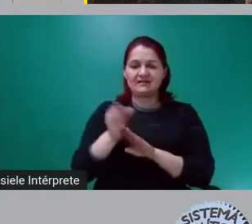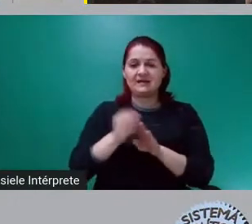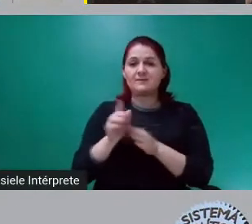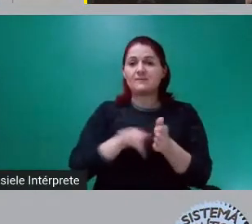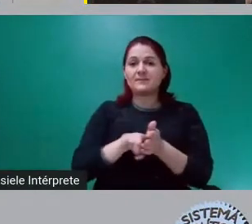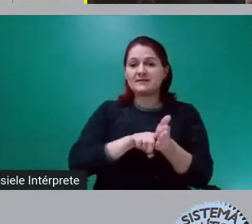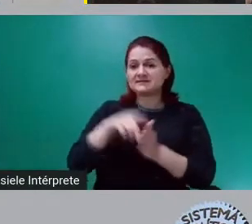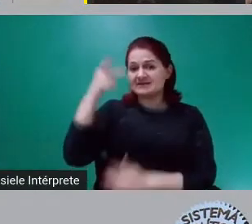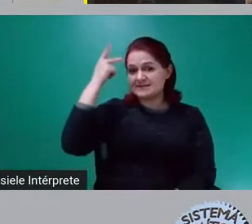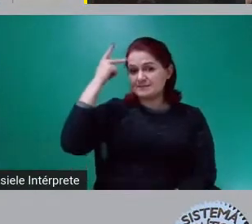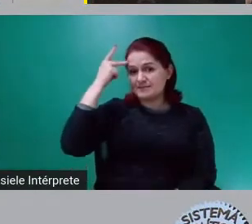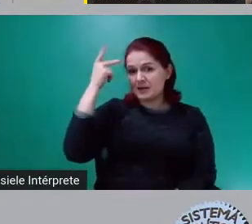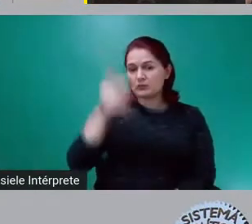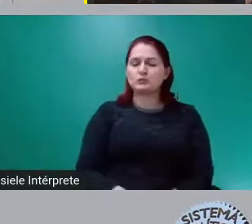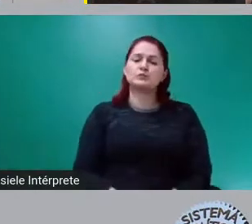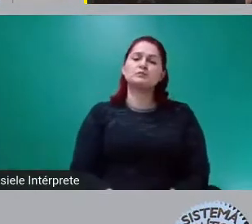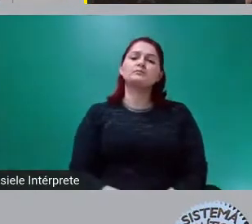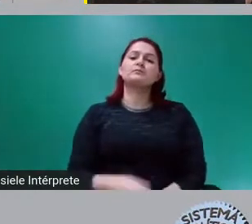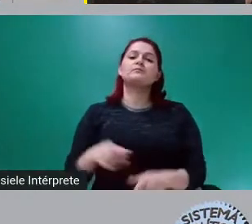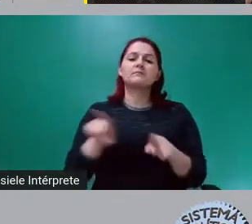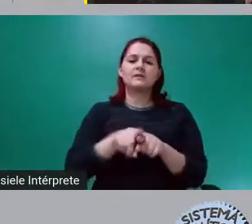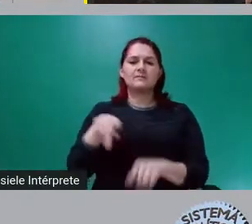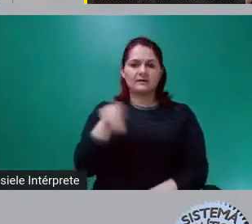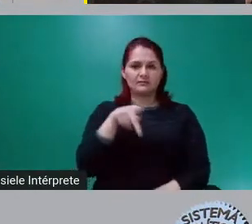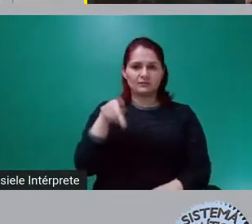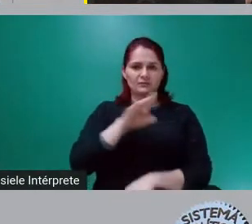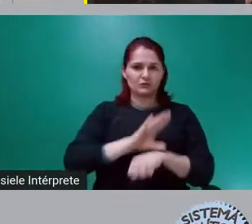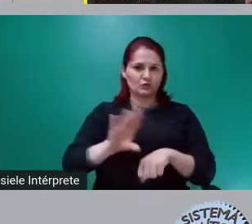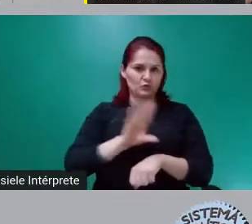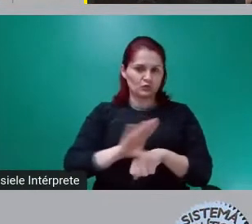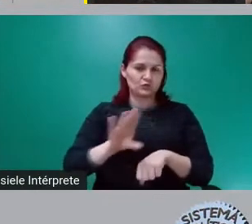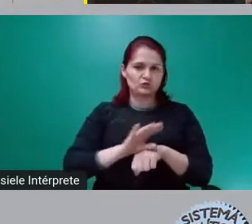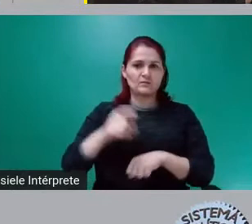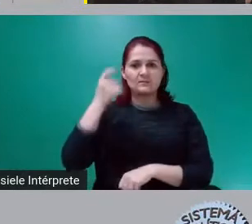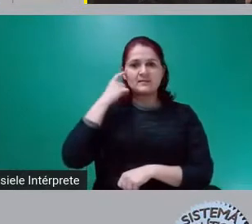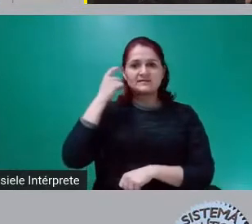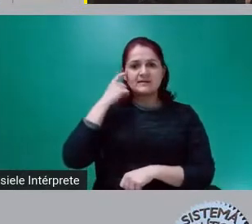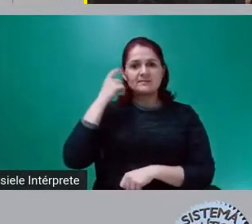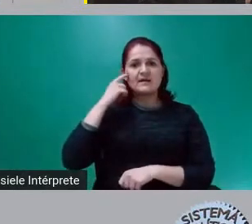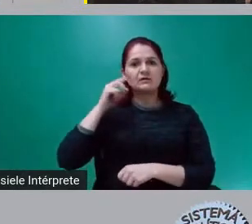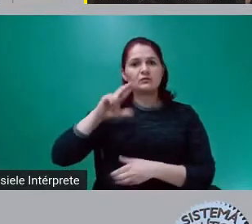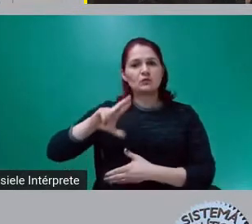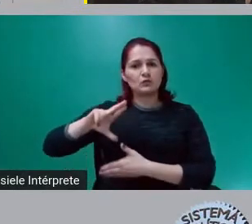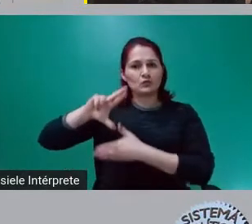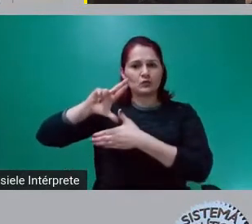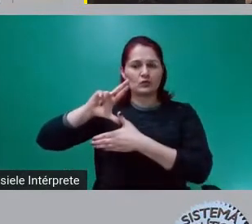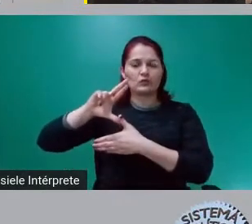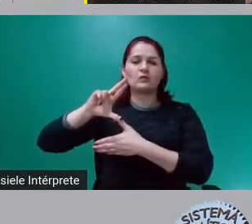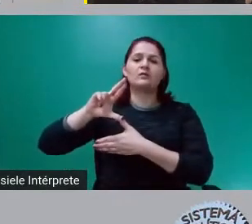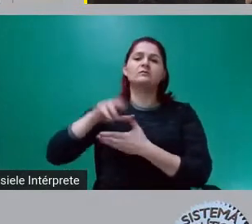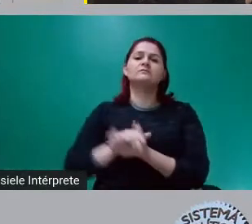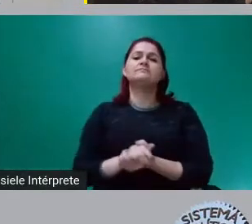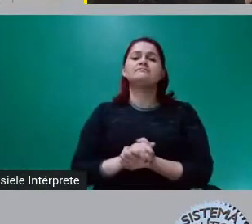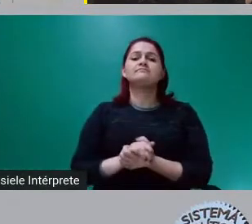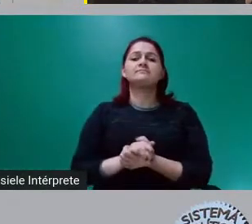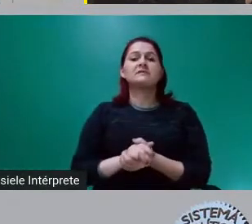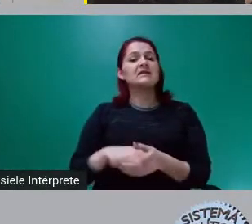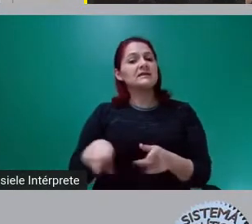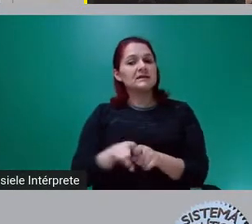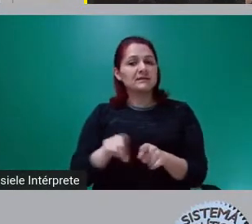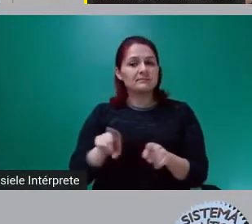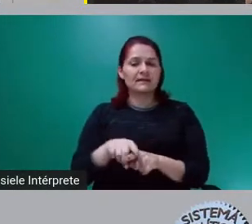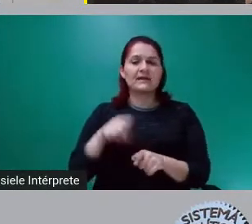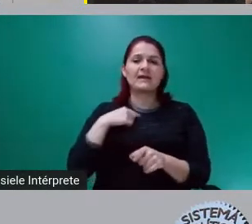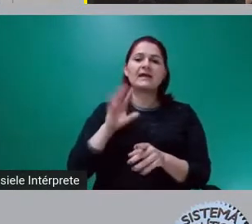foi professor do curso Pensamento Crítico Latino-Americano do programa da CLASSO, é membro do conselho